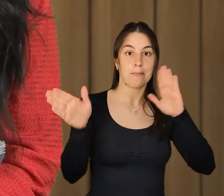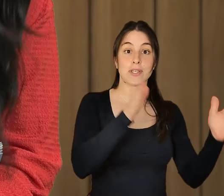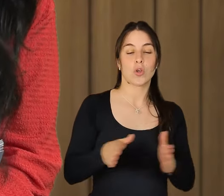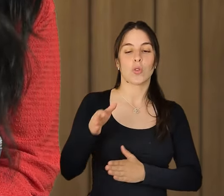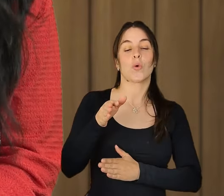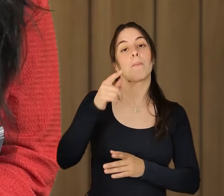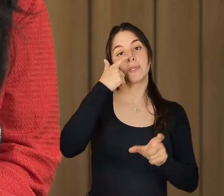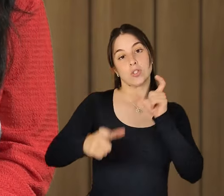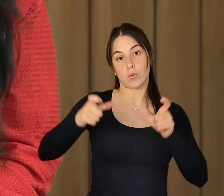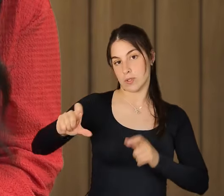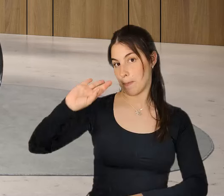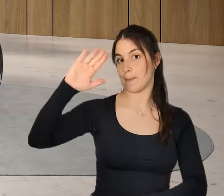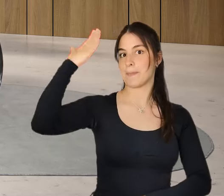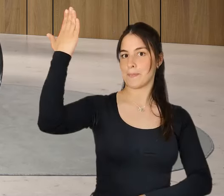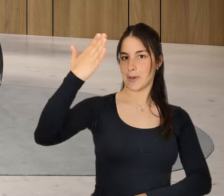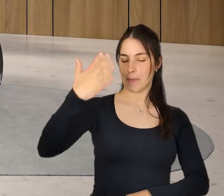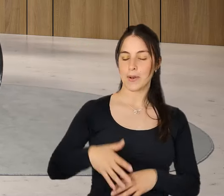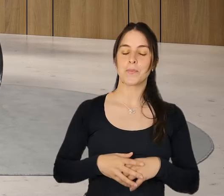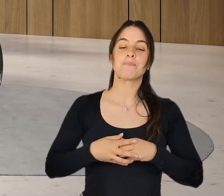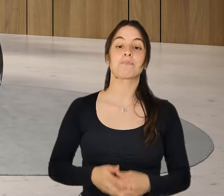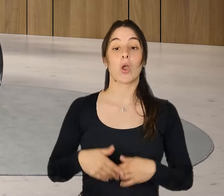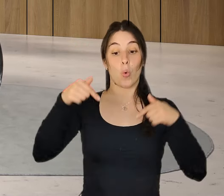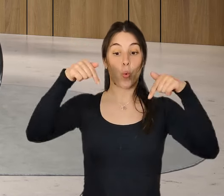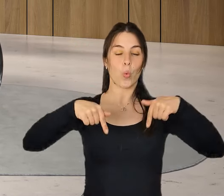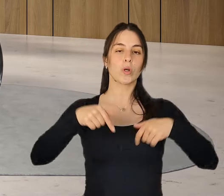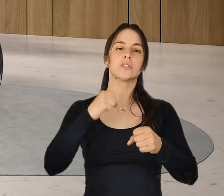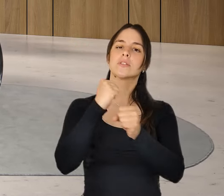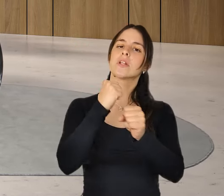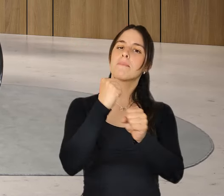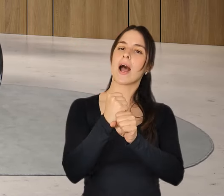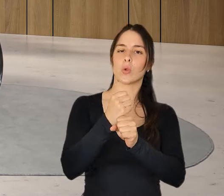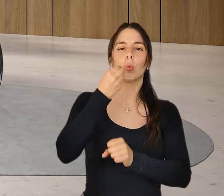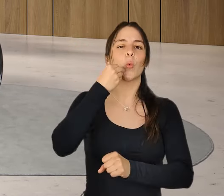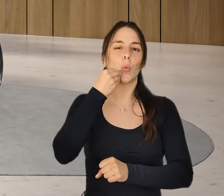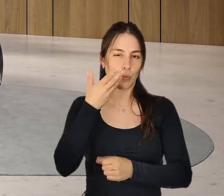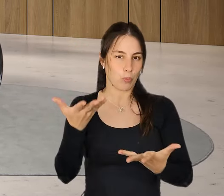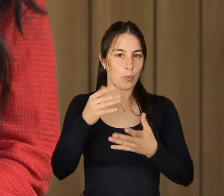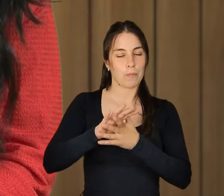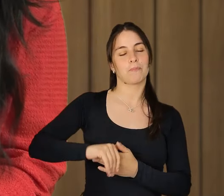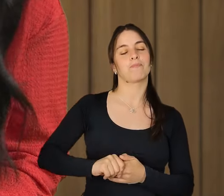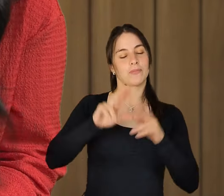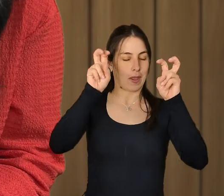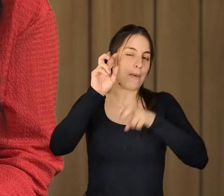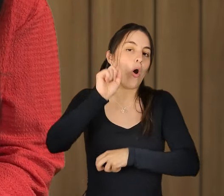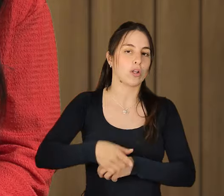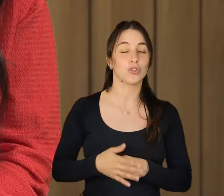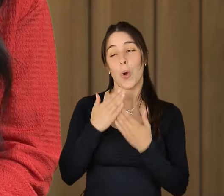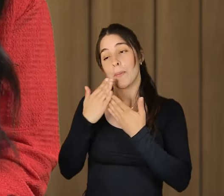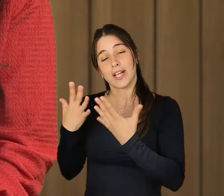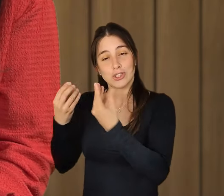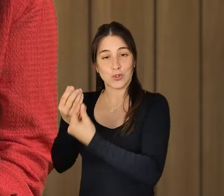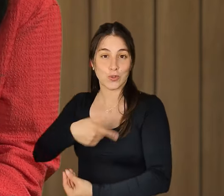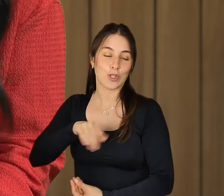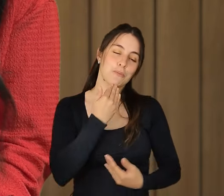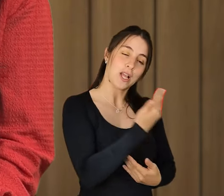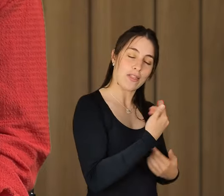tema da metamorfose laboral. Olá Pedro, seja bem-vindo. É um prazer estar aqui. Obrigada, igualmente. Eu começava por lhe perguntar esta questão